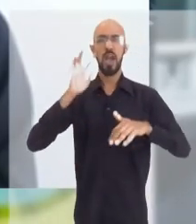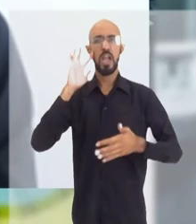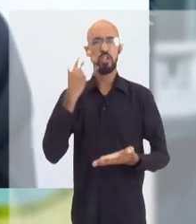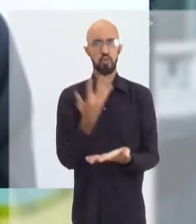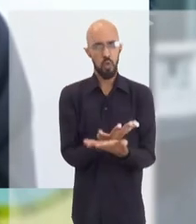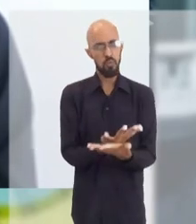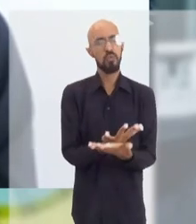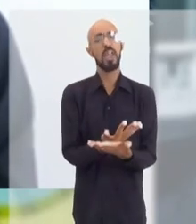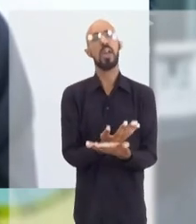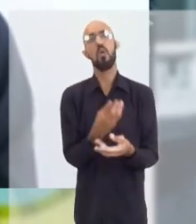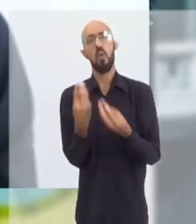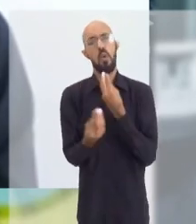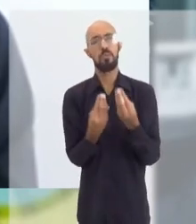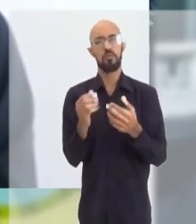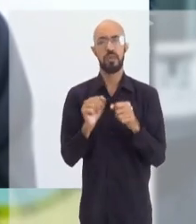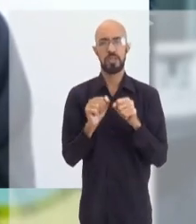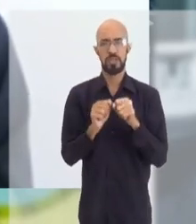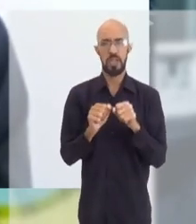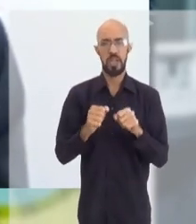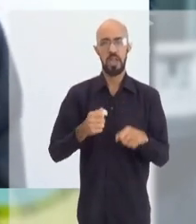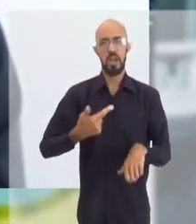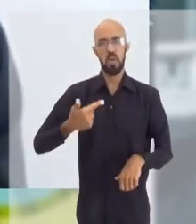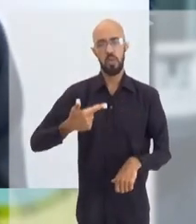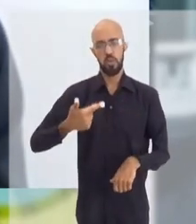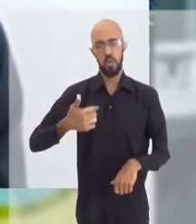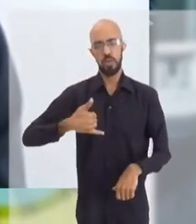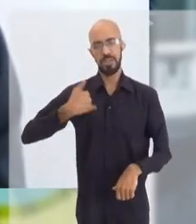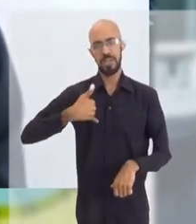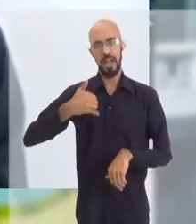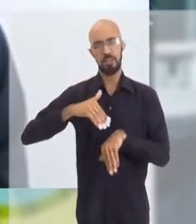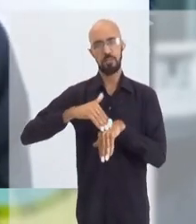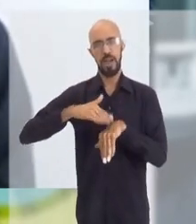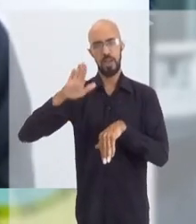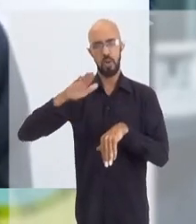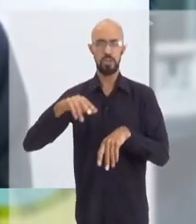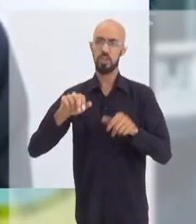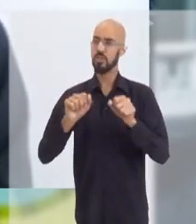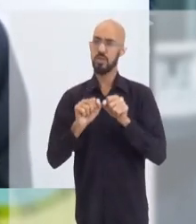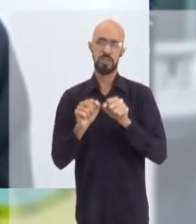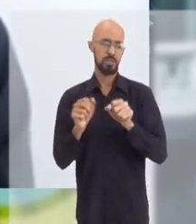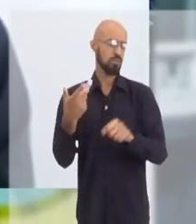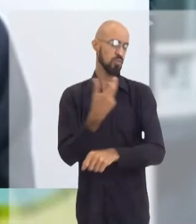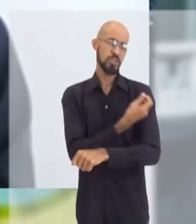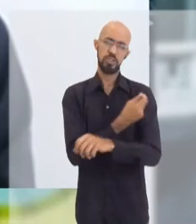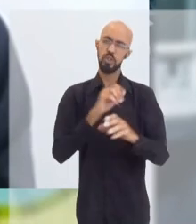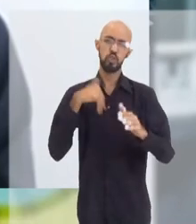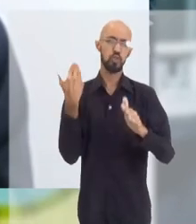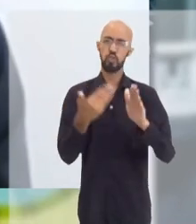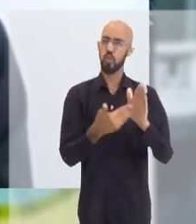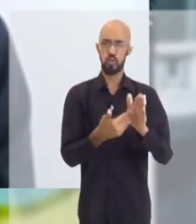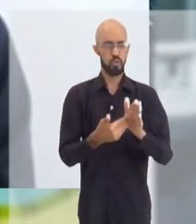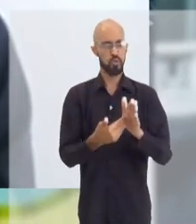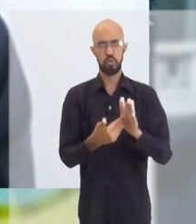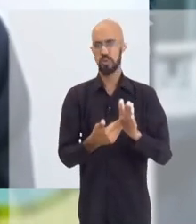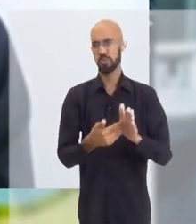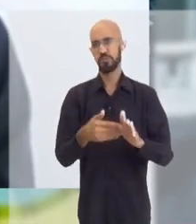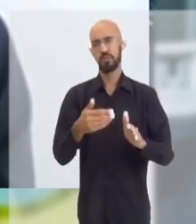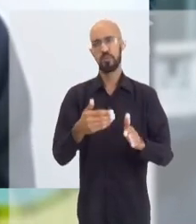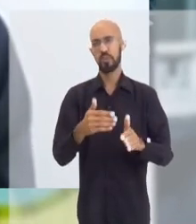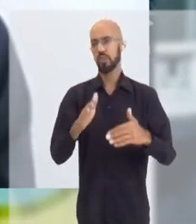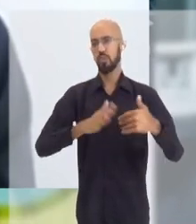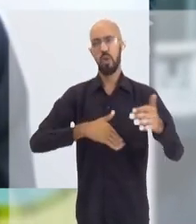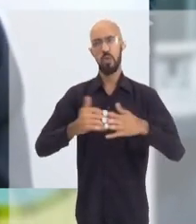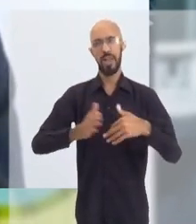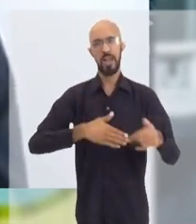decidir na Câmara Técnica como é que vamos fazer. Acima de 12 anos, nós temos vacinado todos, independente da